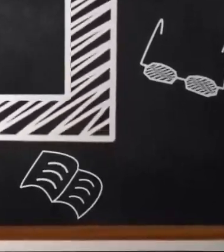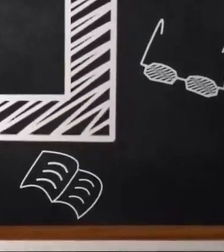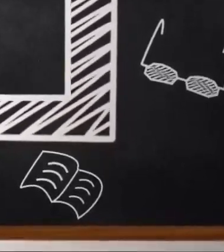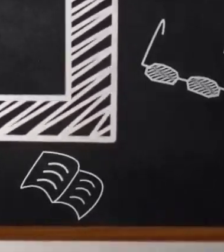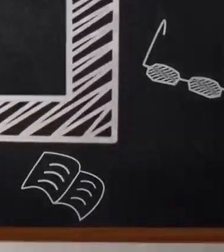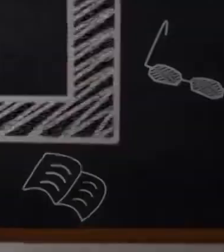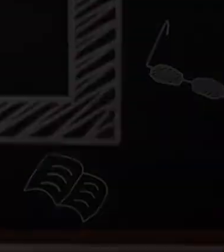André que